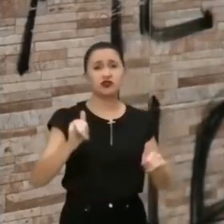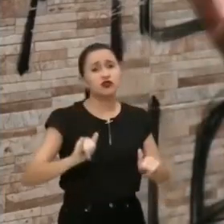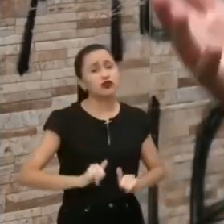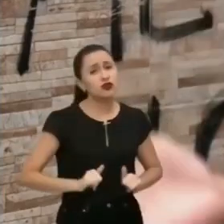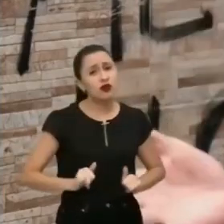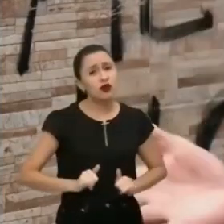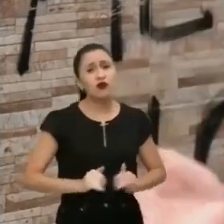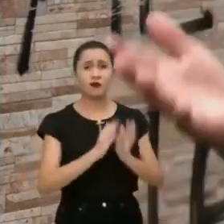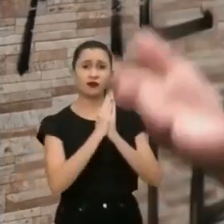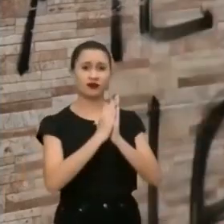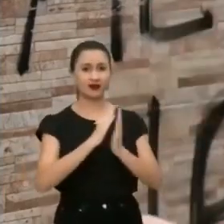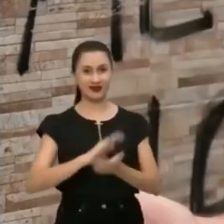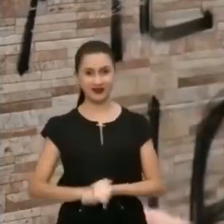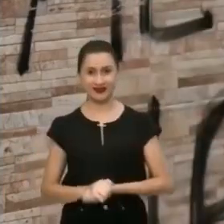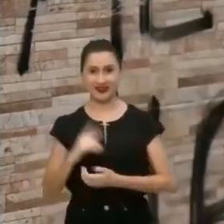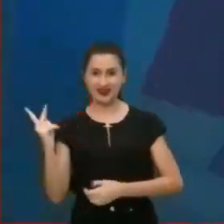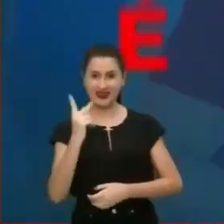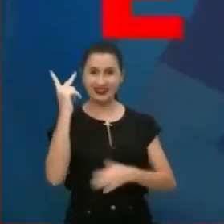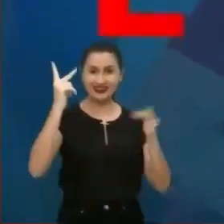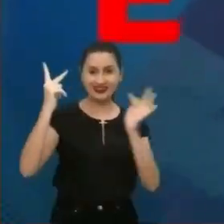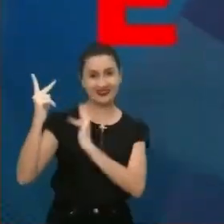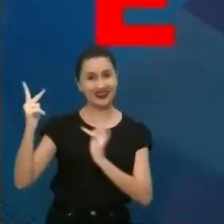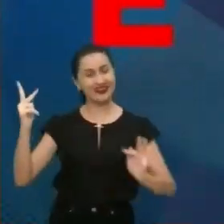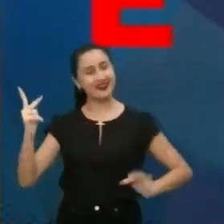e Frechal de cima, a gente está sofrendo, pedindo socorro.